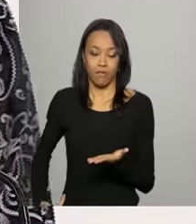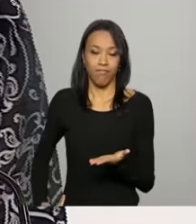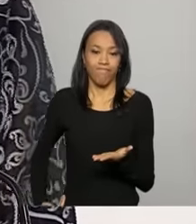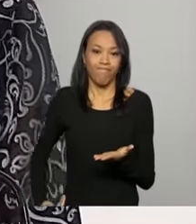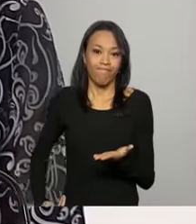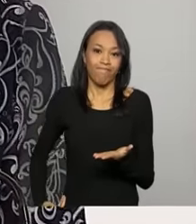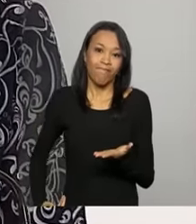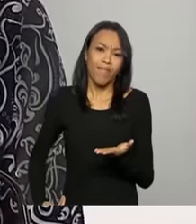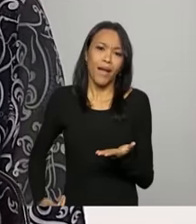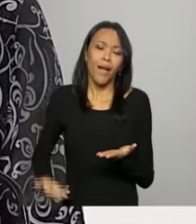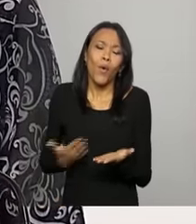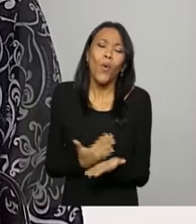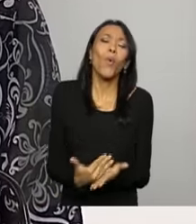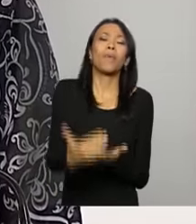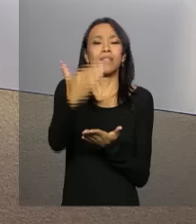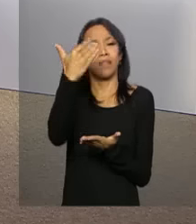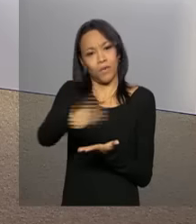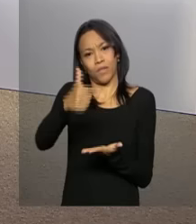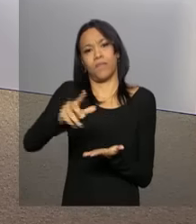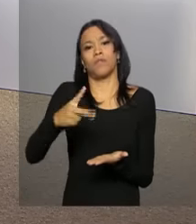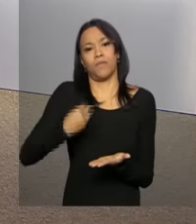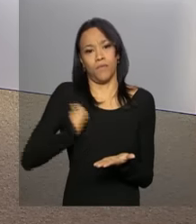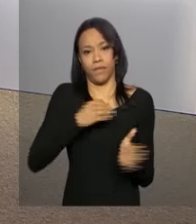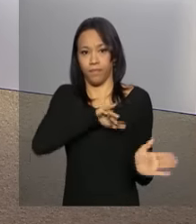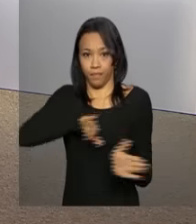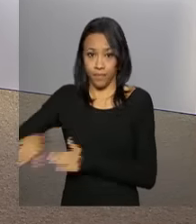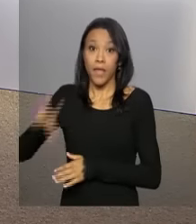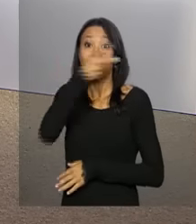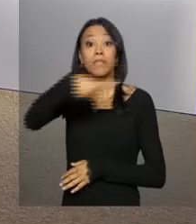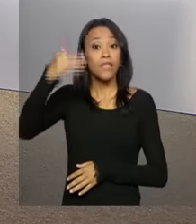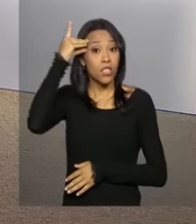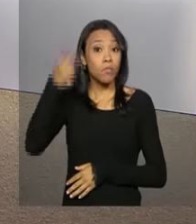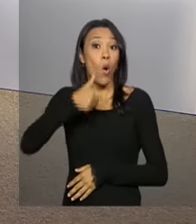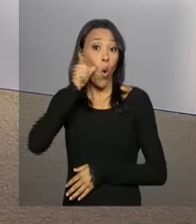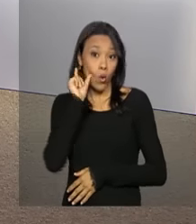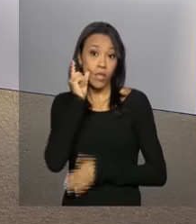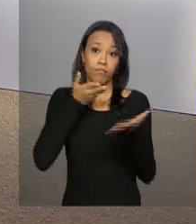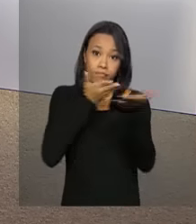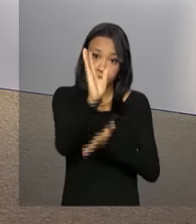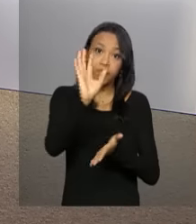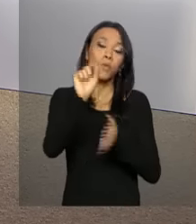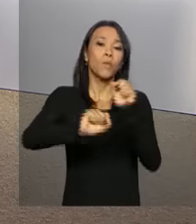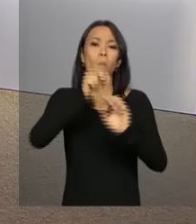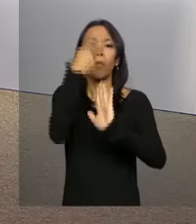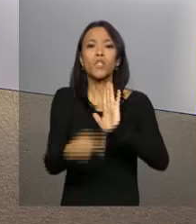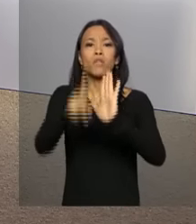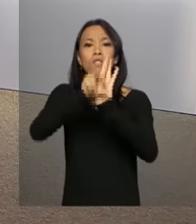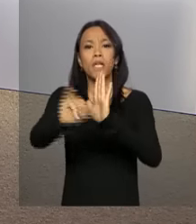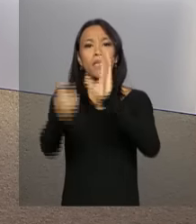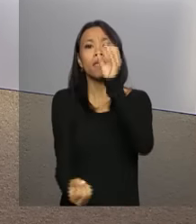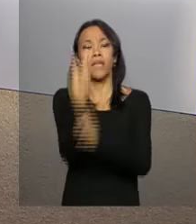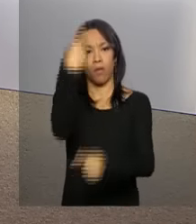recomeçar a sua vida. A presidenta Dilma Rousseff sancionou ontem o projeto de lei que cria a